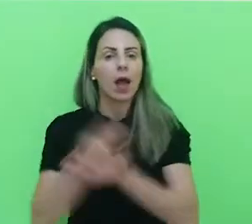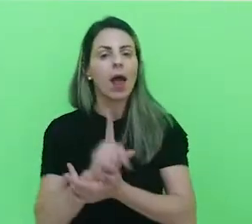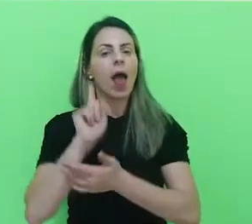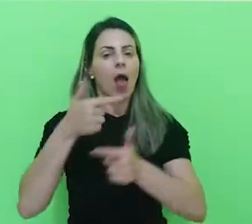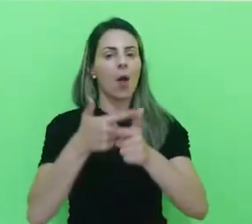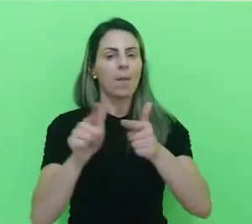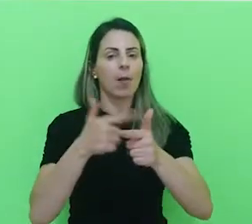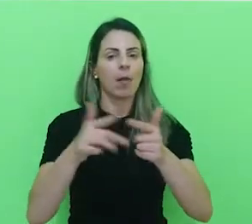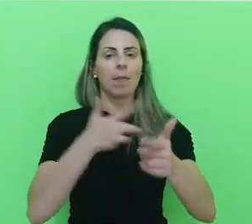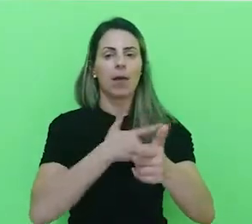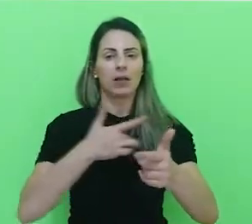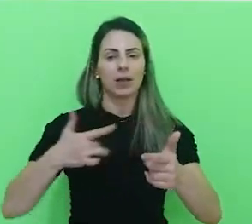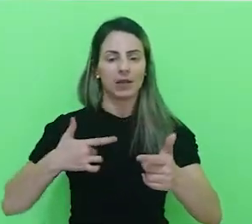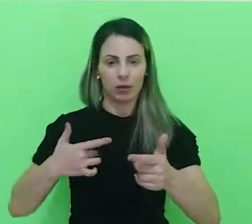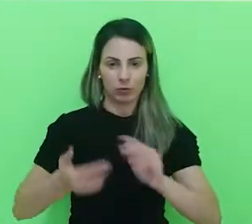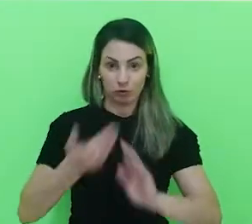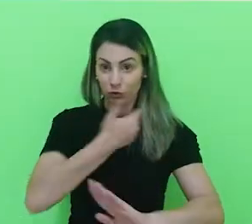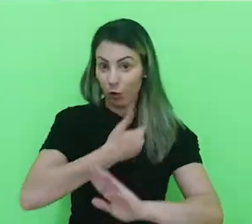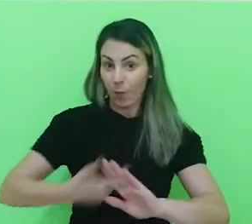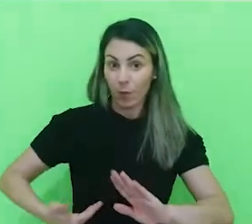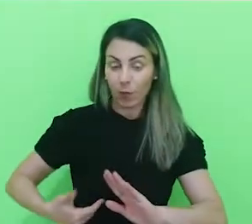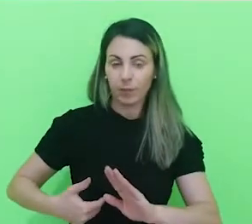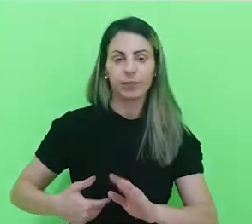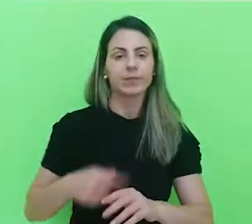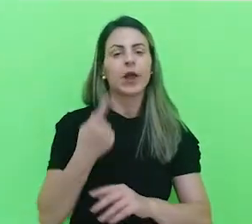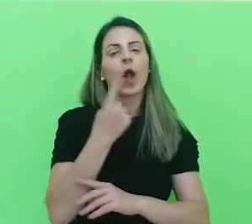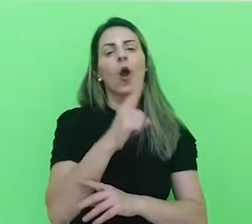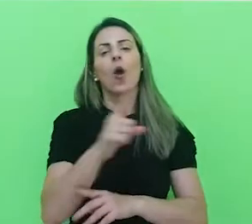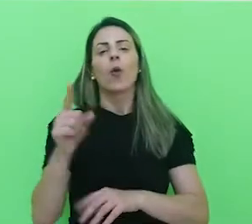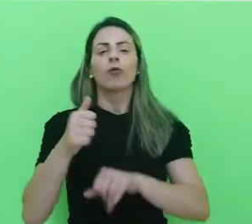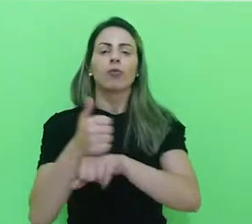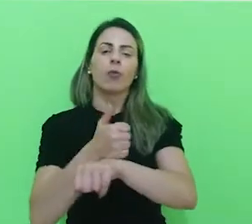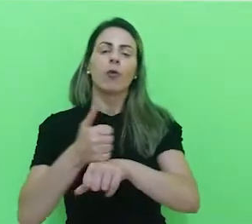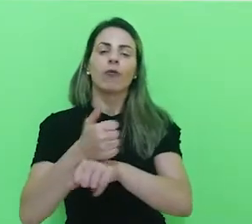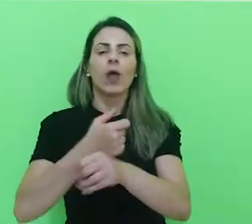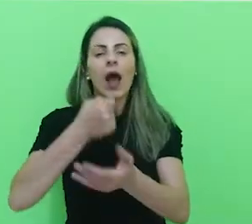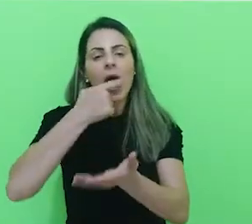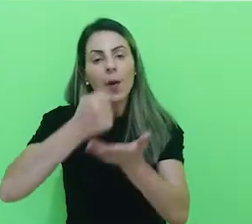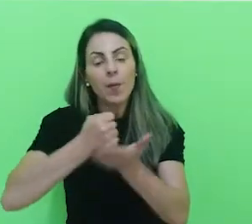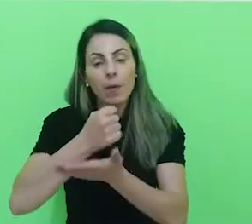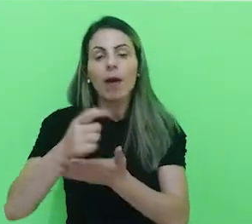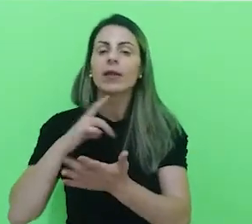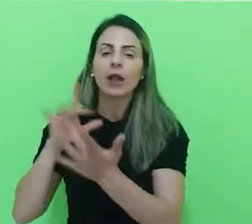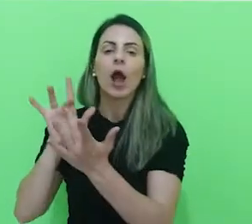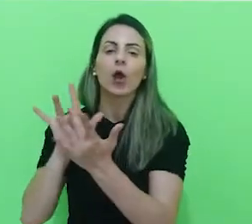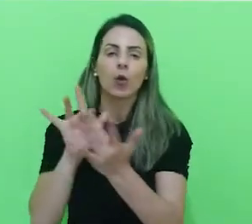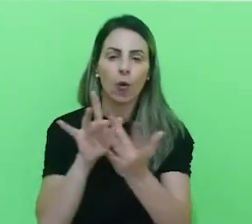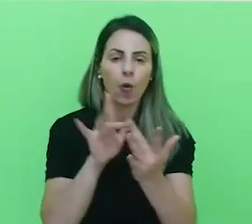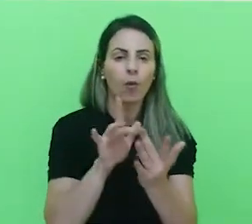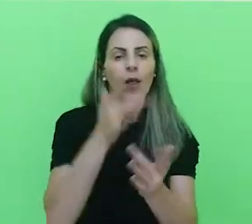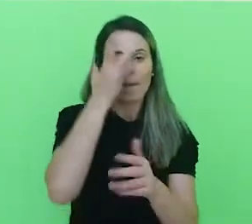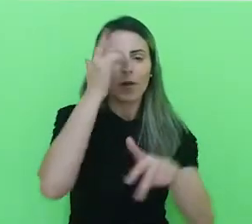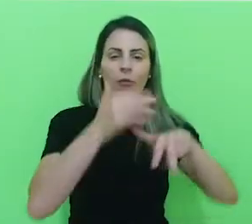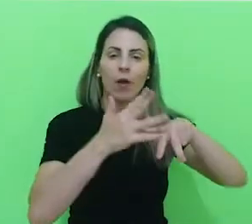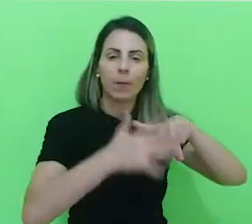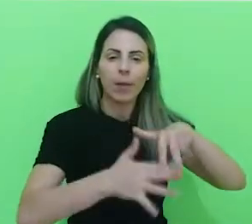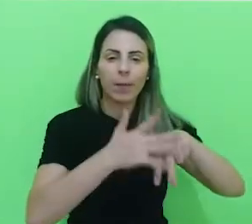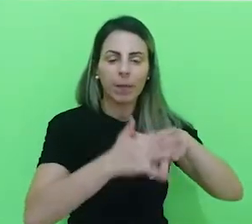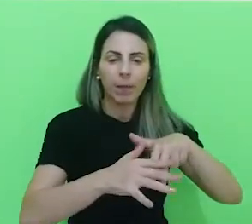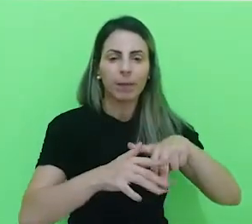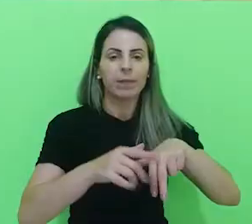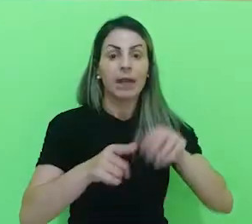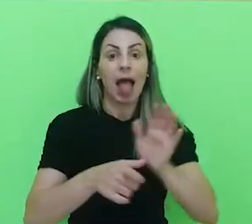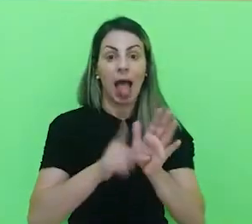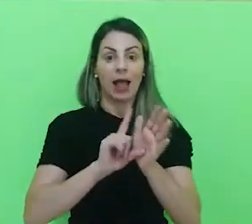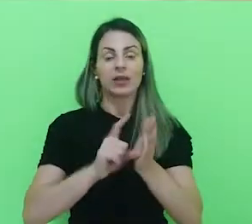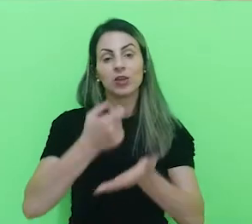pública. E o farmacêutico é o último profissional da cadeia que terá contato com o paciente antes do uso da